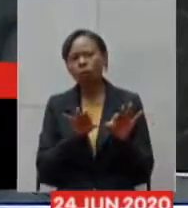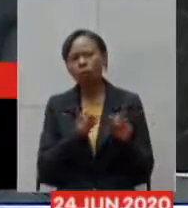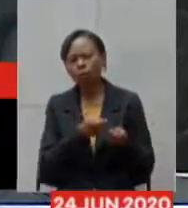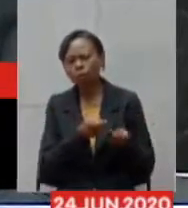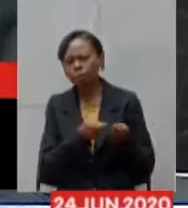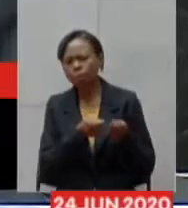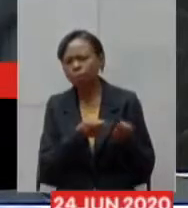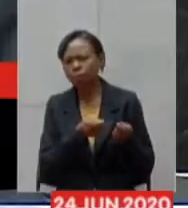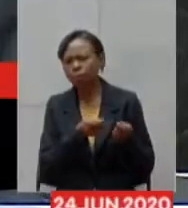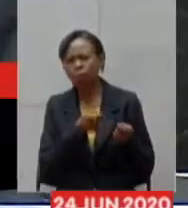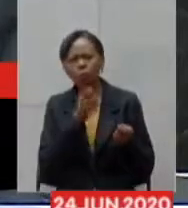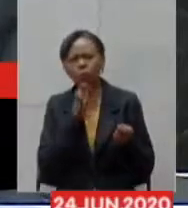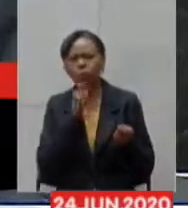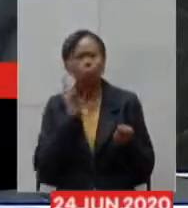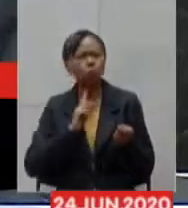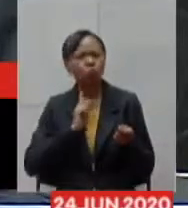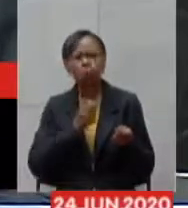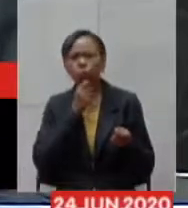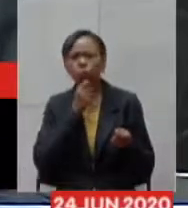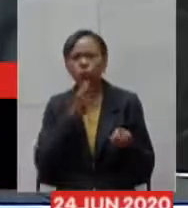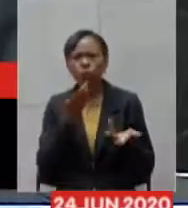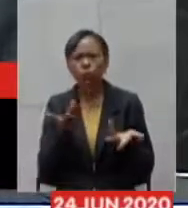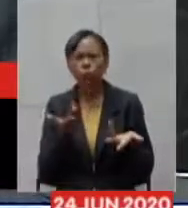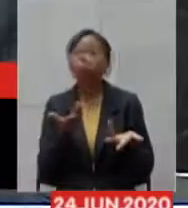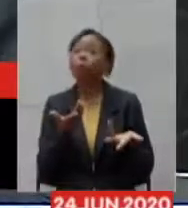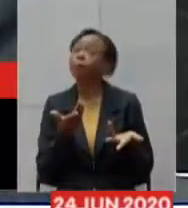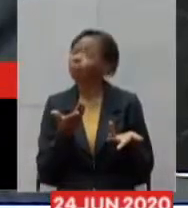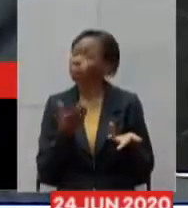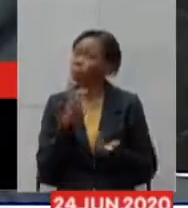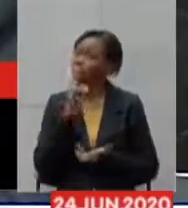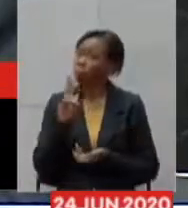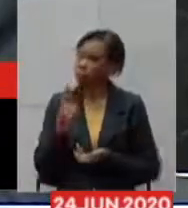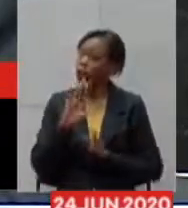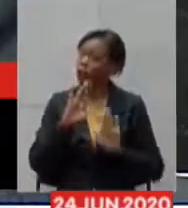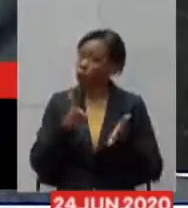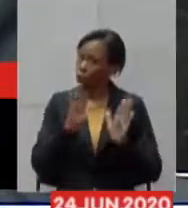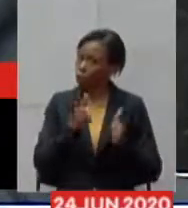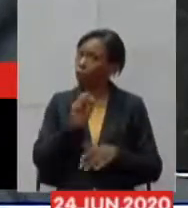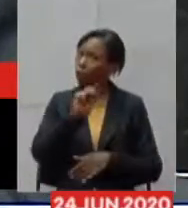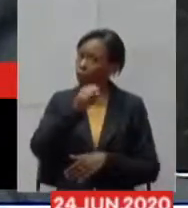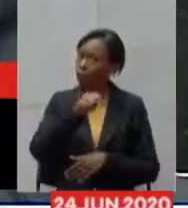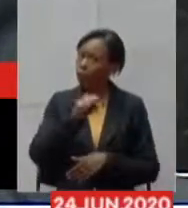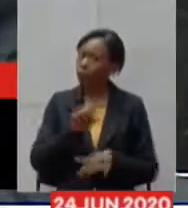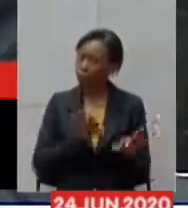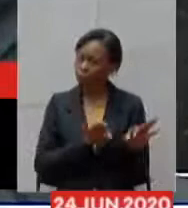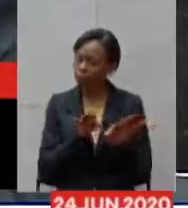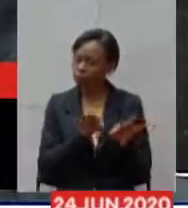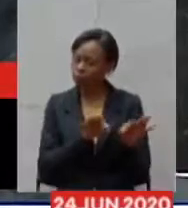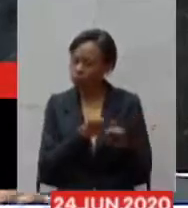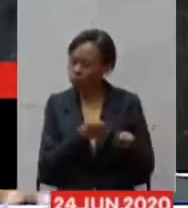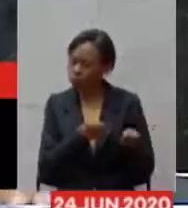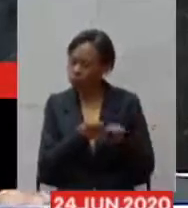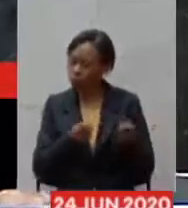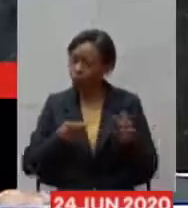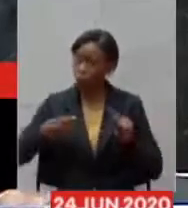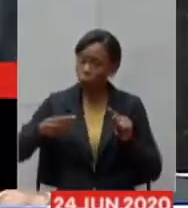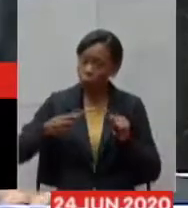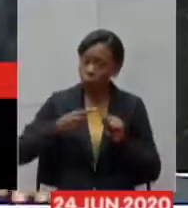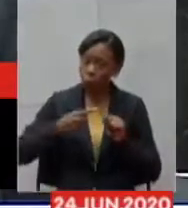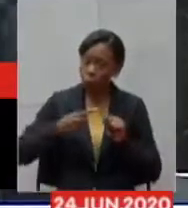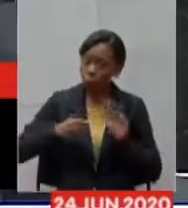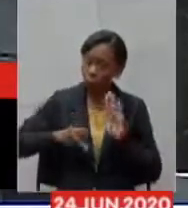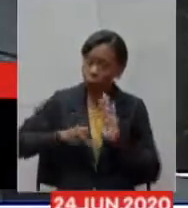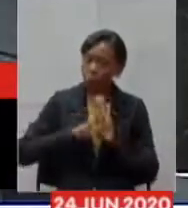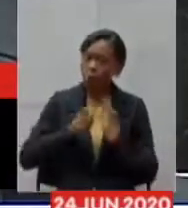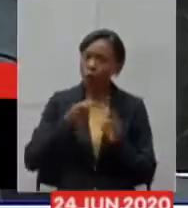eu acho que essa resposta é que nós montamos um plano de contingência envolvendo medicamento sim isso faz